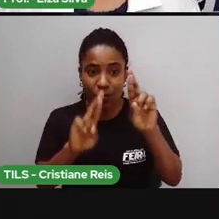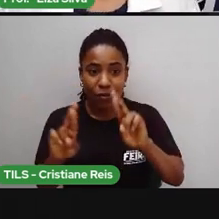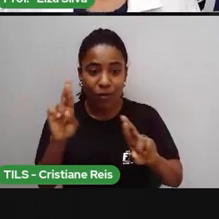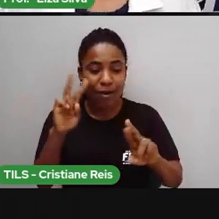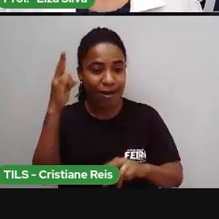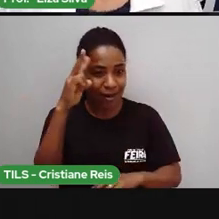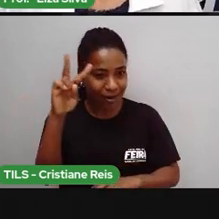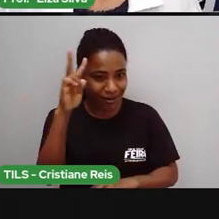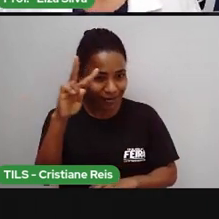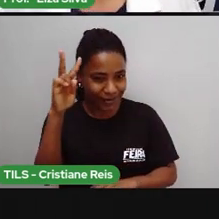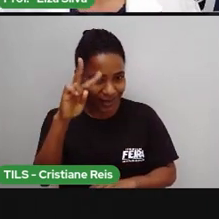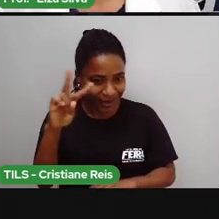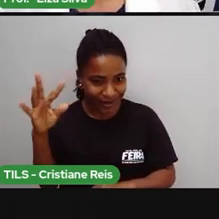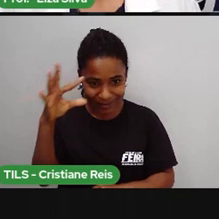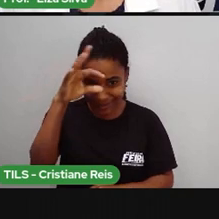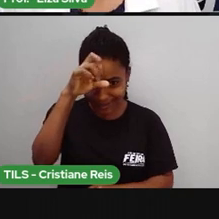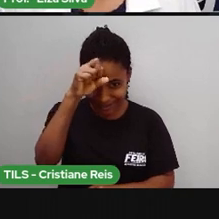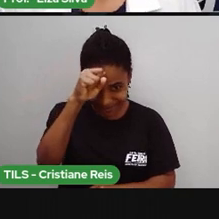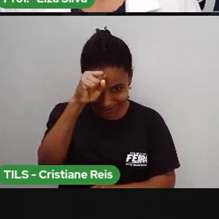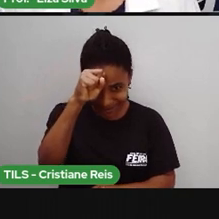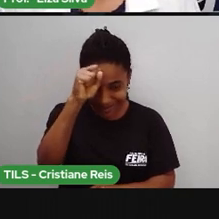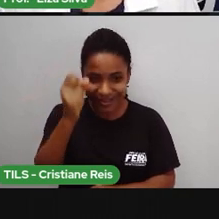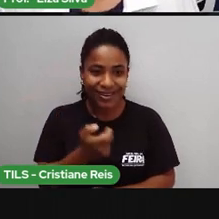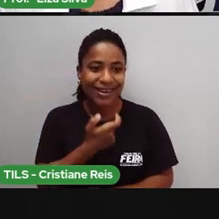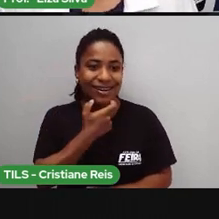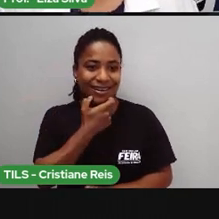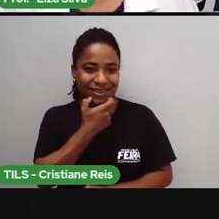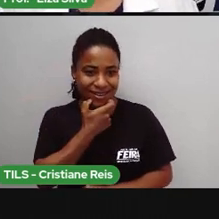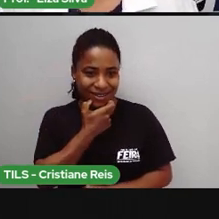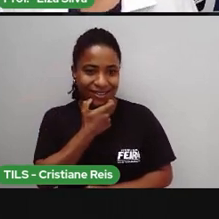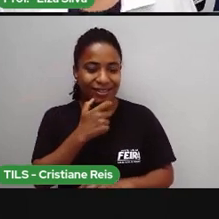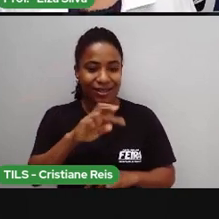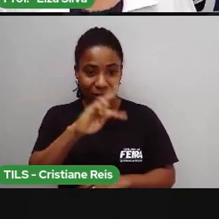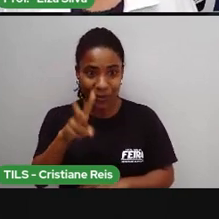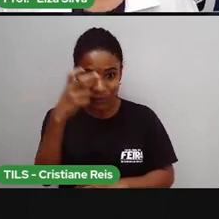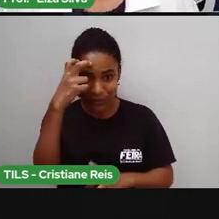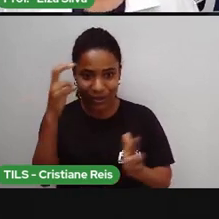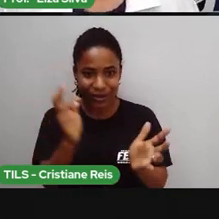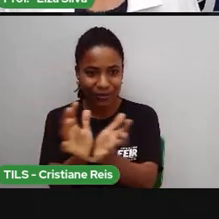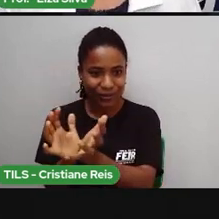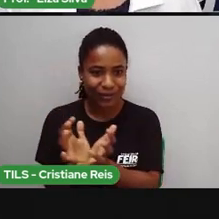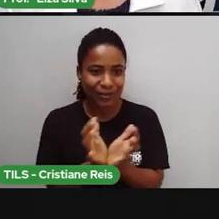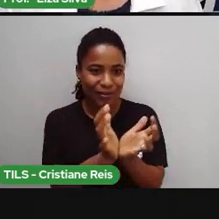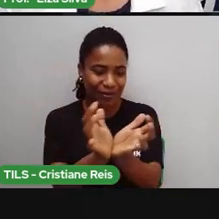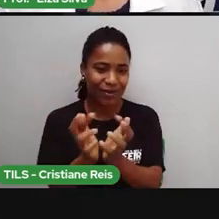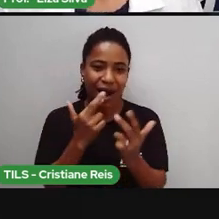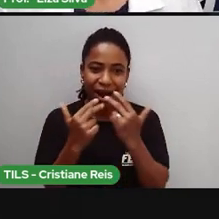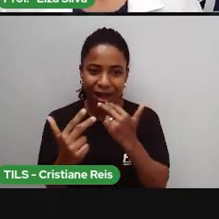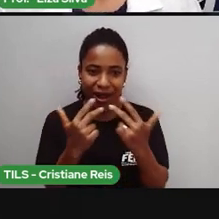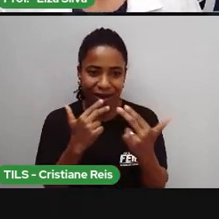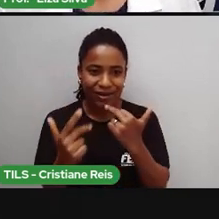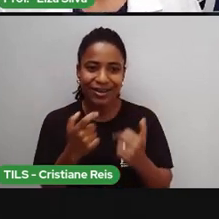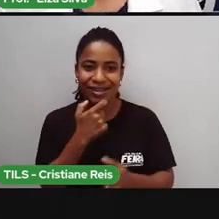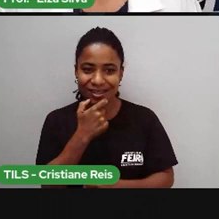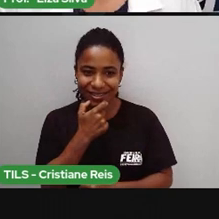hoje. Sobre a língua inglesa e a cultura dos povos que falam essa língua. O que nós